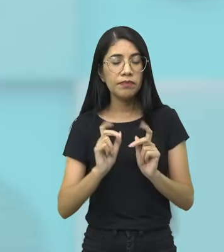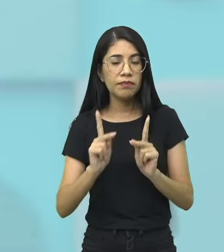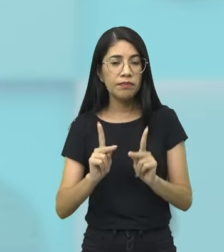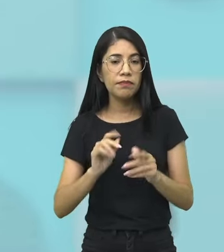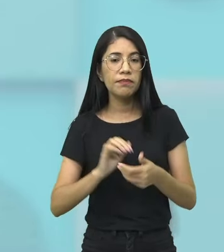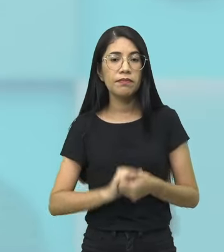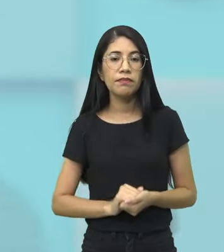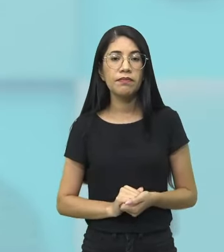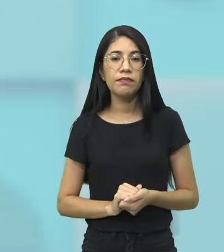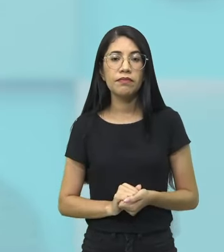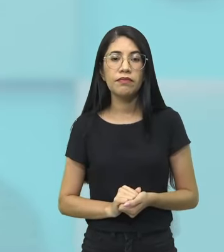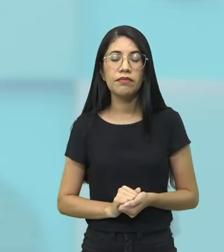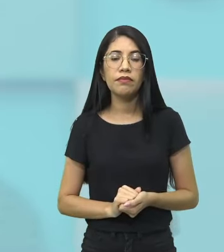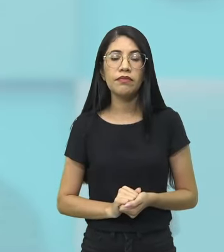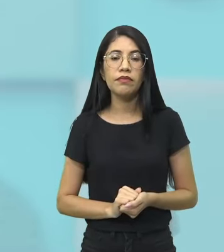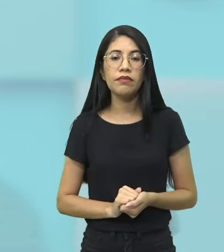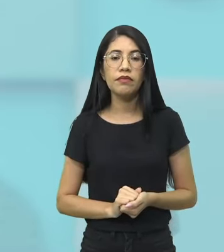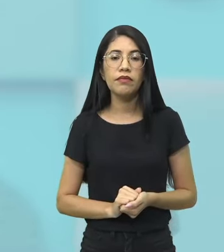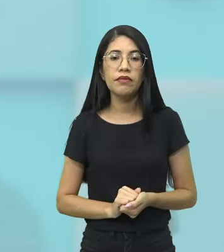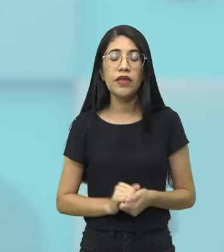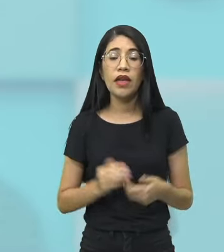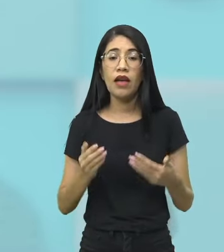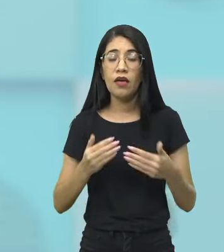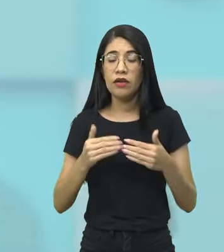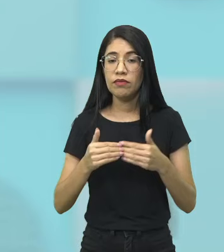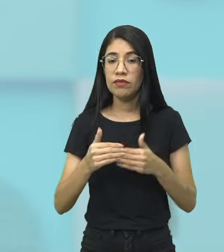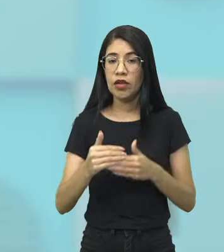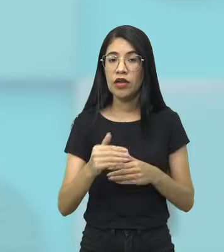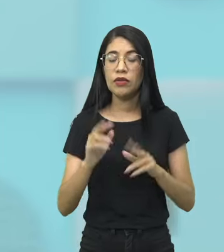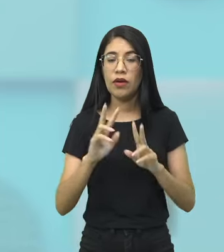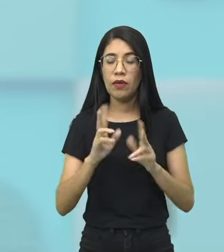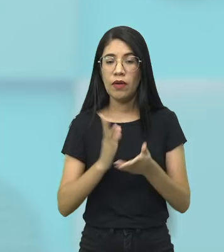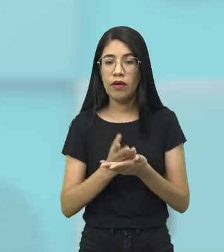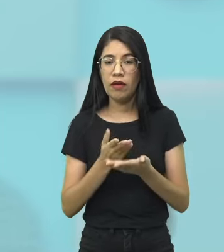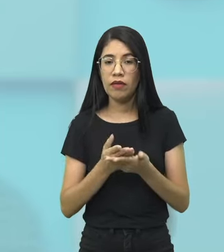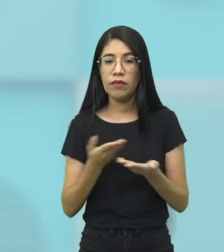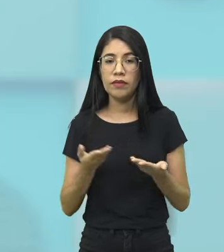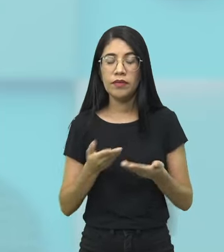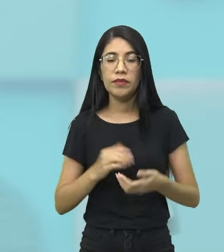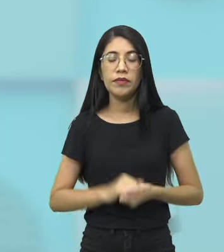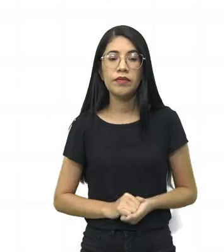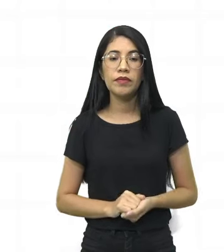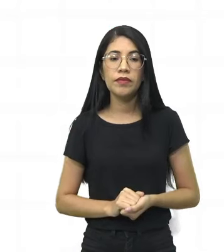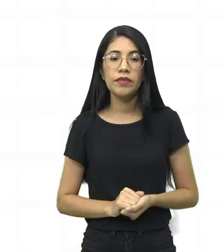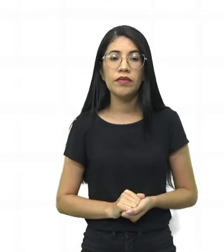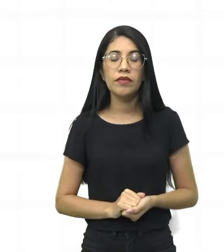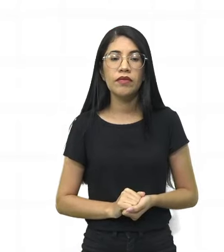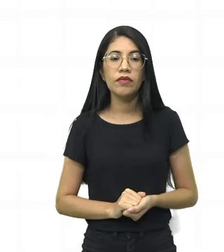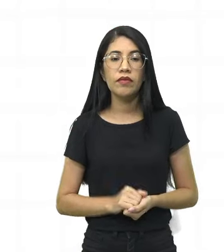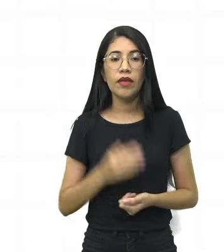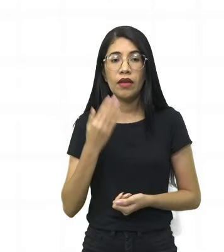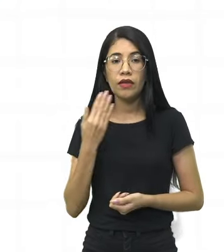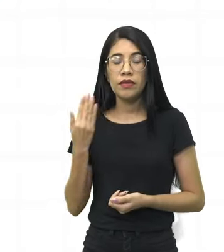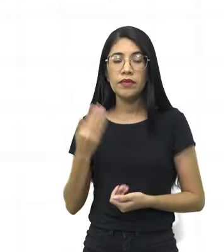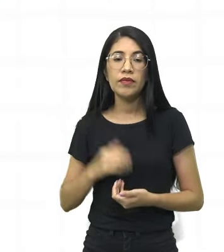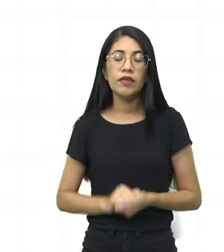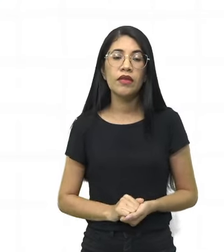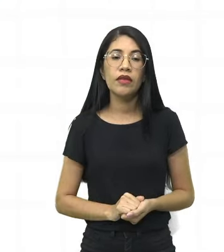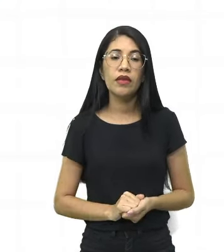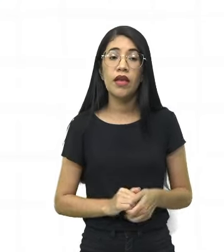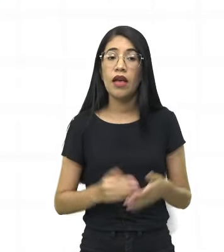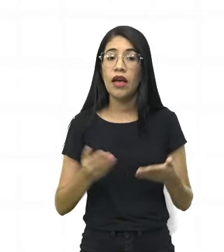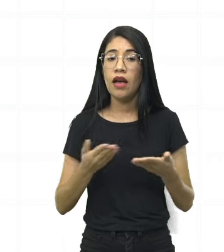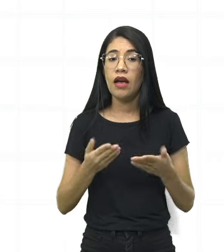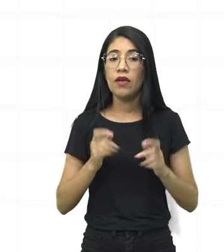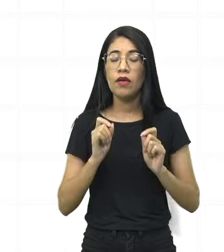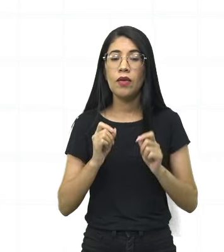Ok, gente? Muito bem. Então, vamos dar continuidade à nossa aula. Próximo, olha só o a gente vai ver. Nós vamos